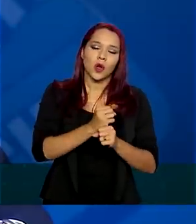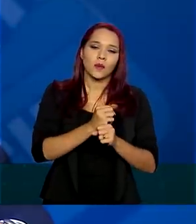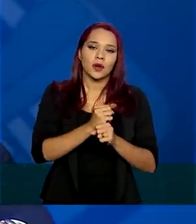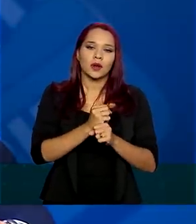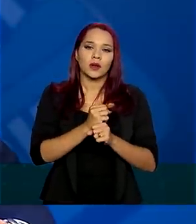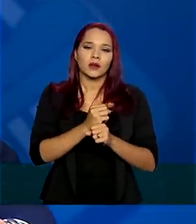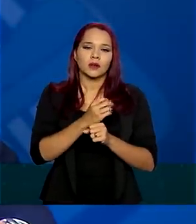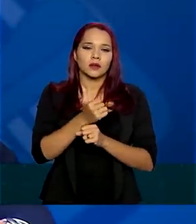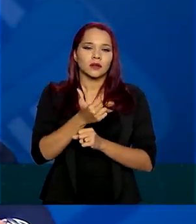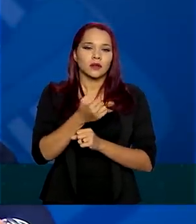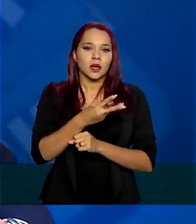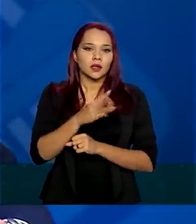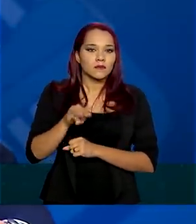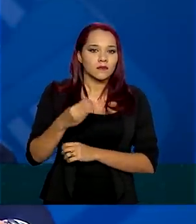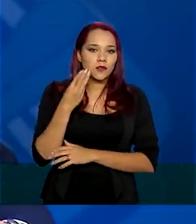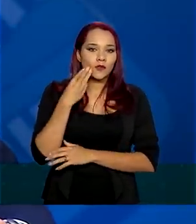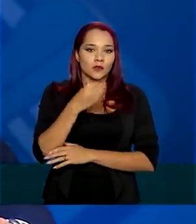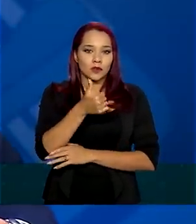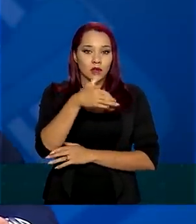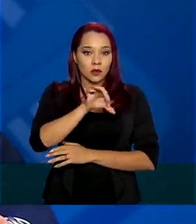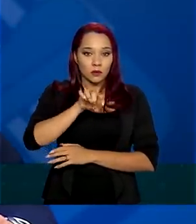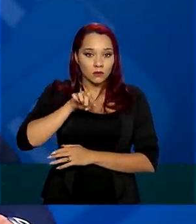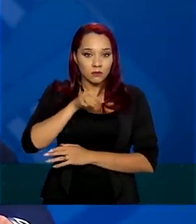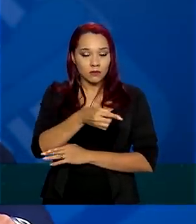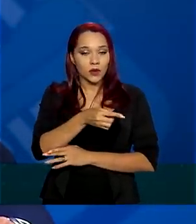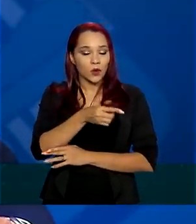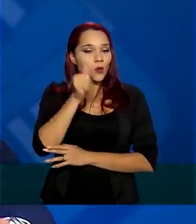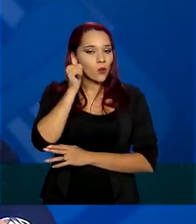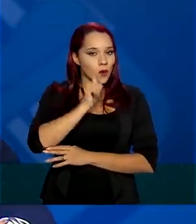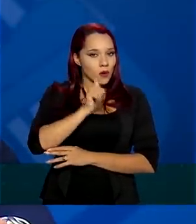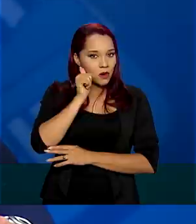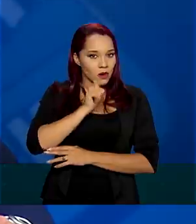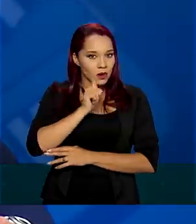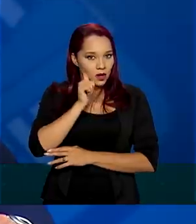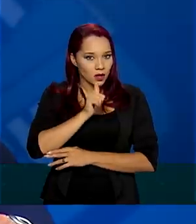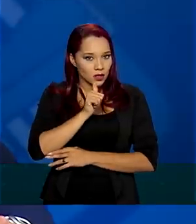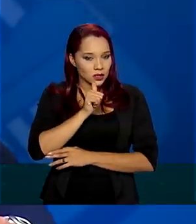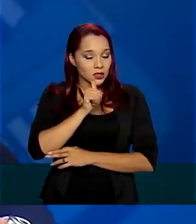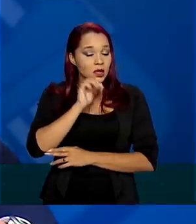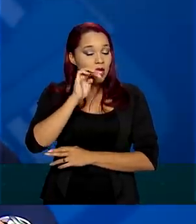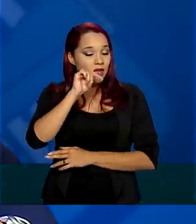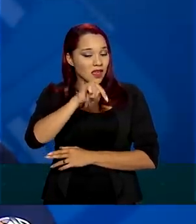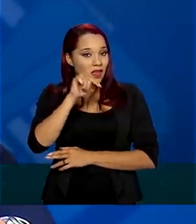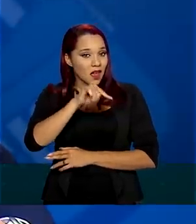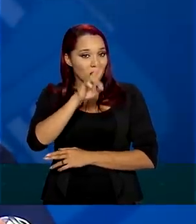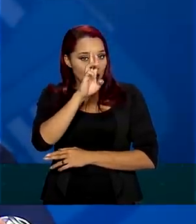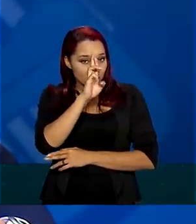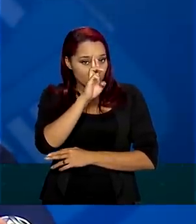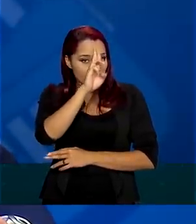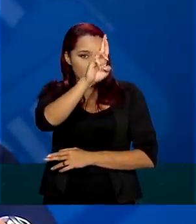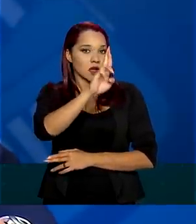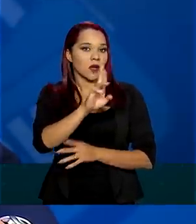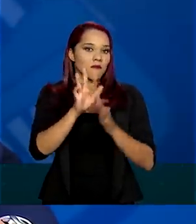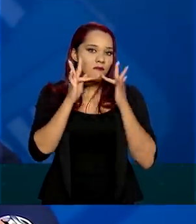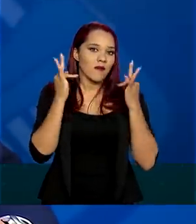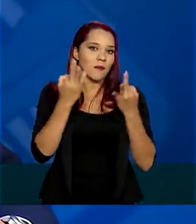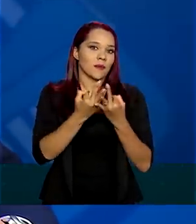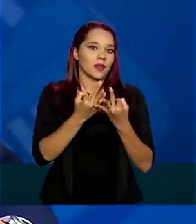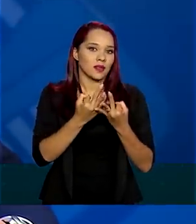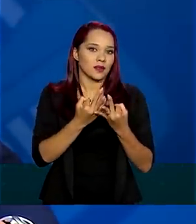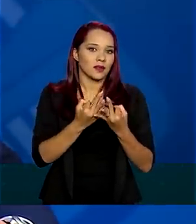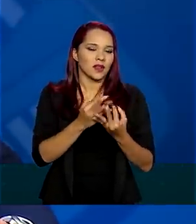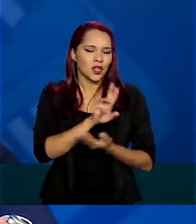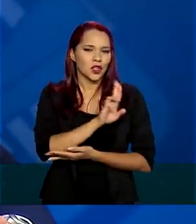3 milhões e 19 mil mulheres, chefes de famílias que nós chamamos de monoparentais.